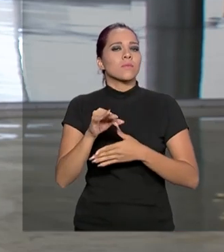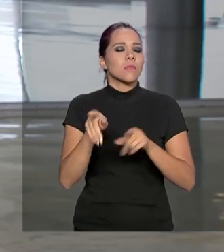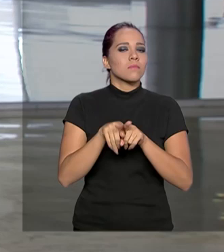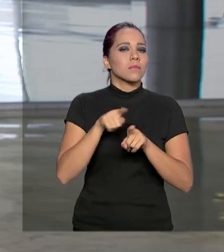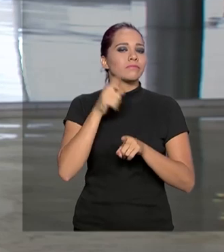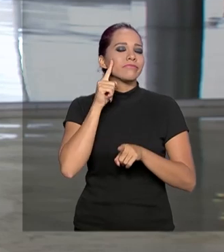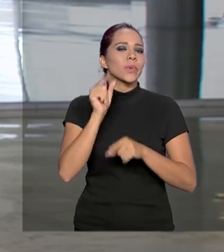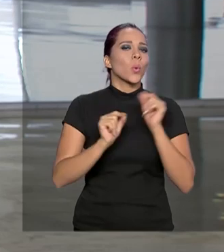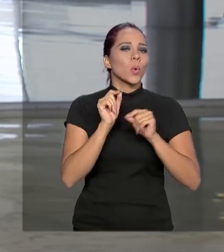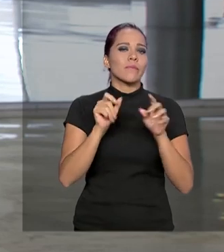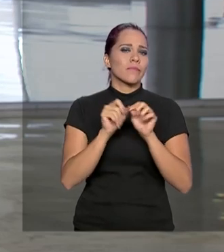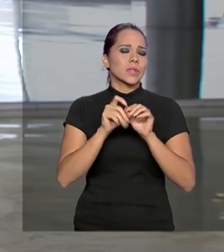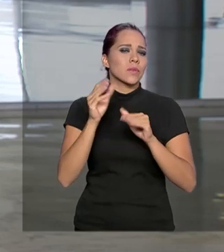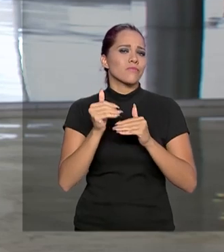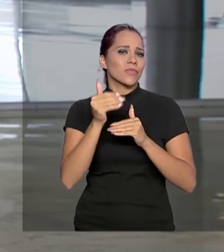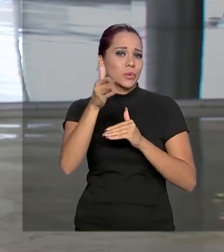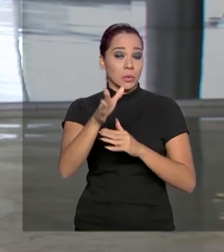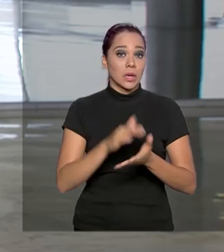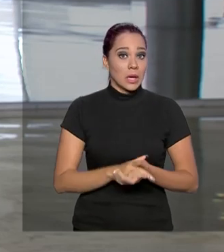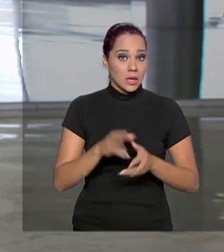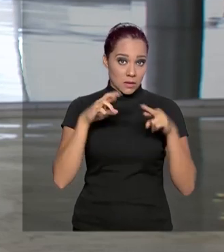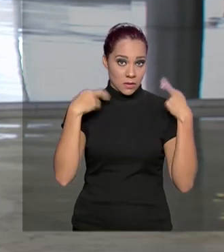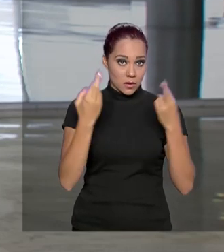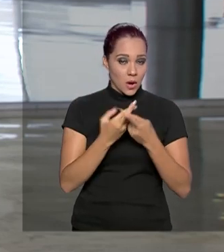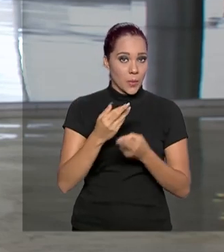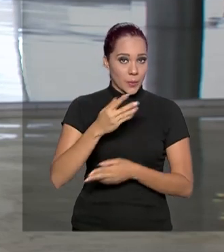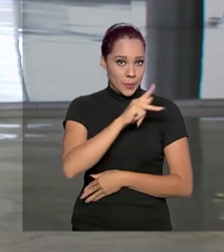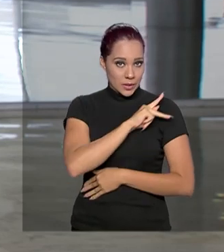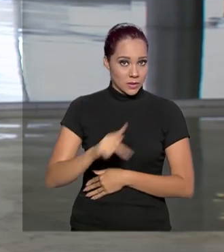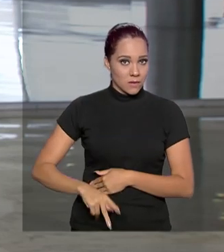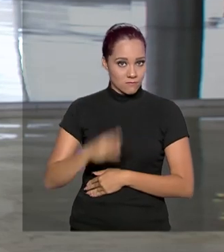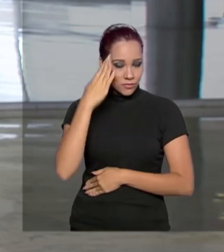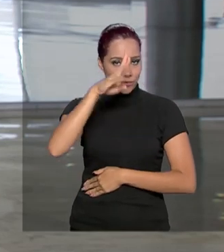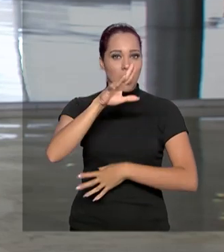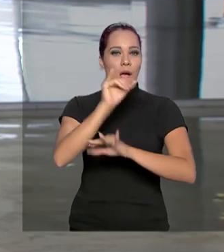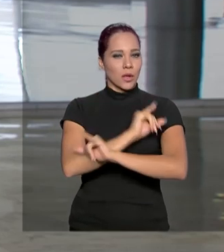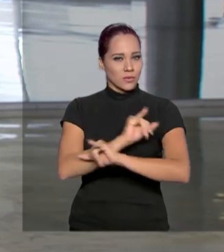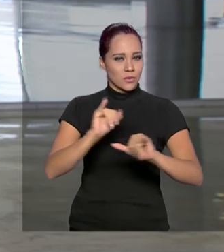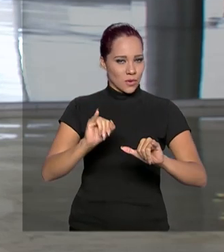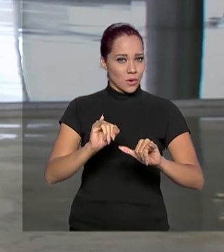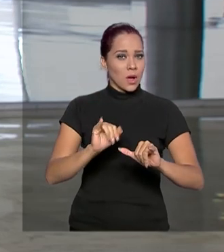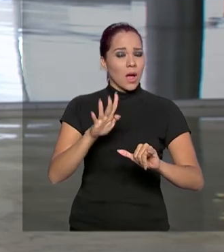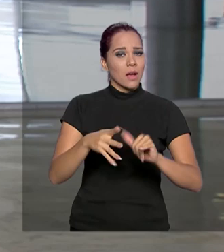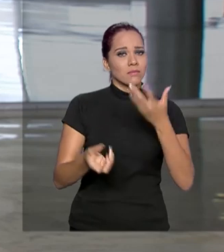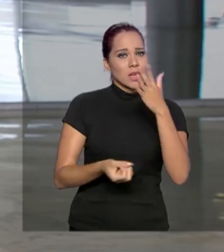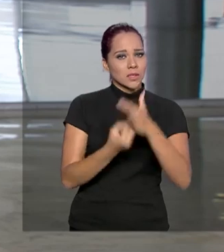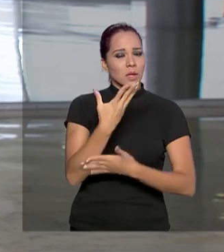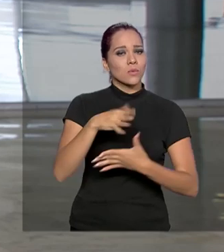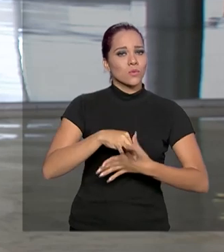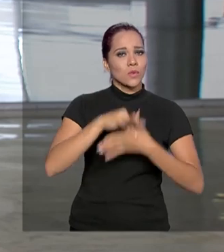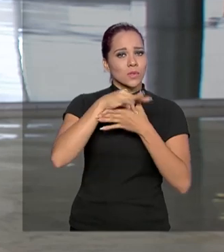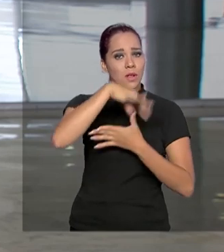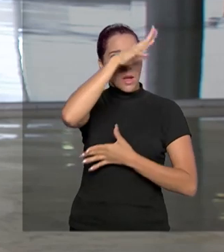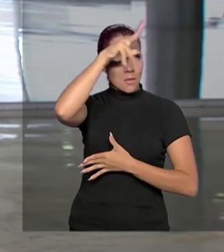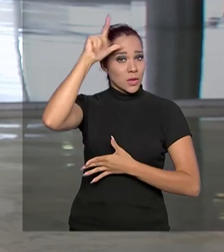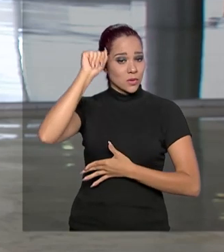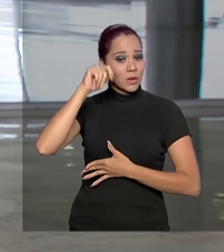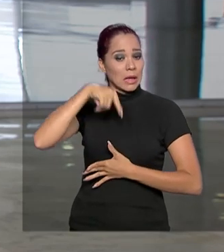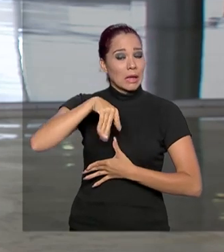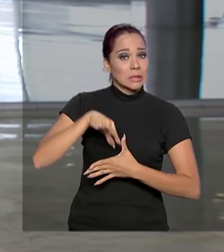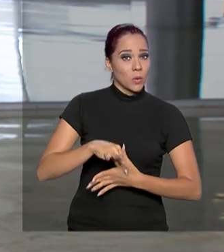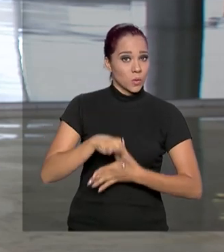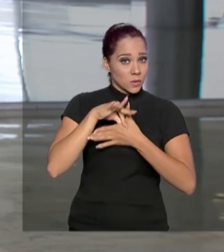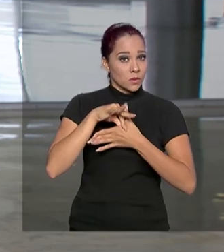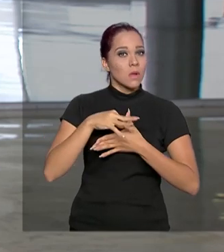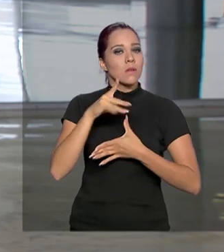passos para este ano. E durante a reunião, o presidente Jair Bolsonaro anunciou, como você disse, a criação do Conselho da Amazônia. Esse conselho